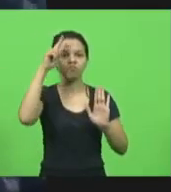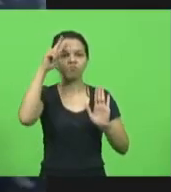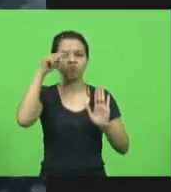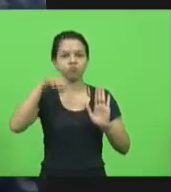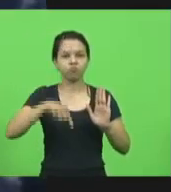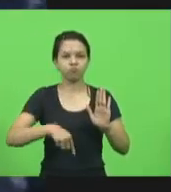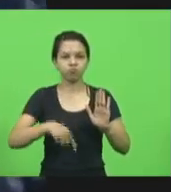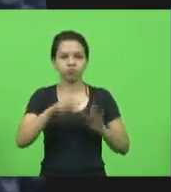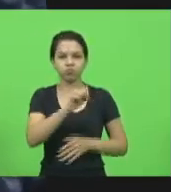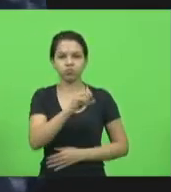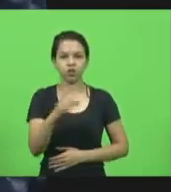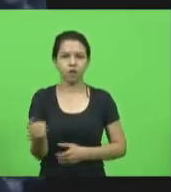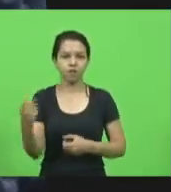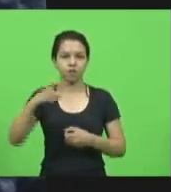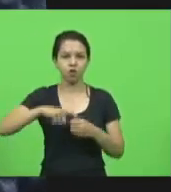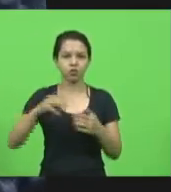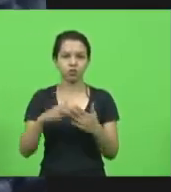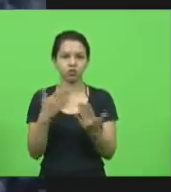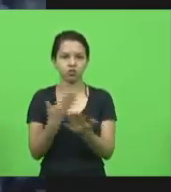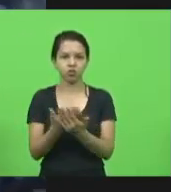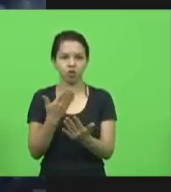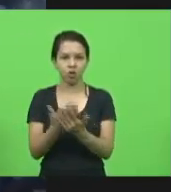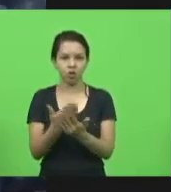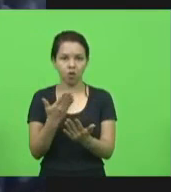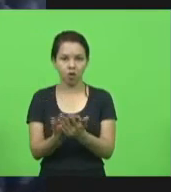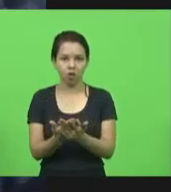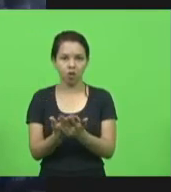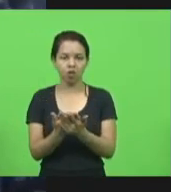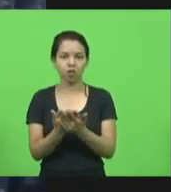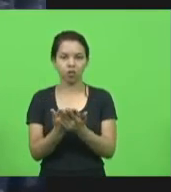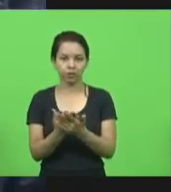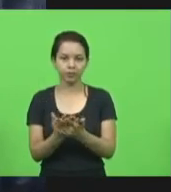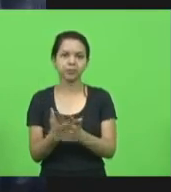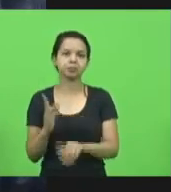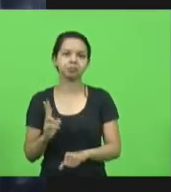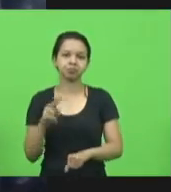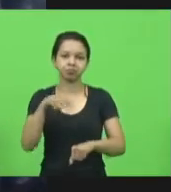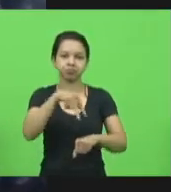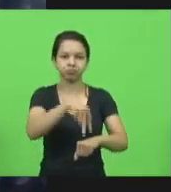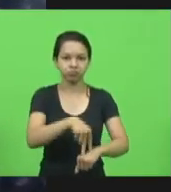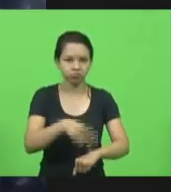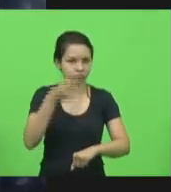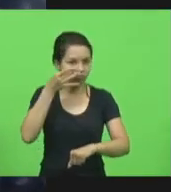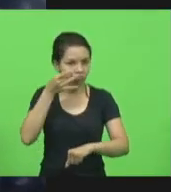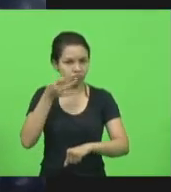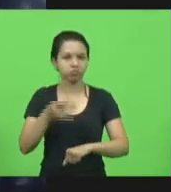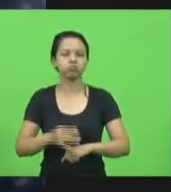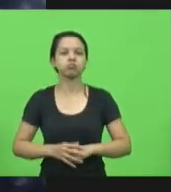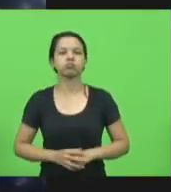retorno das aulas presenciais da rede estadual de ensino.